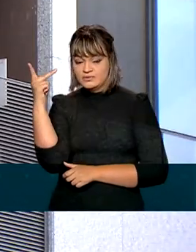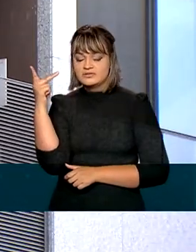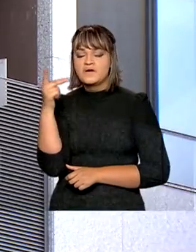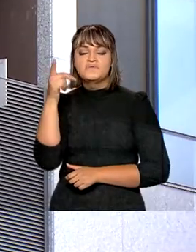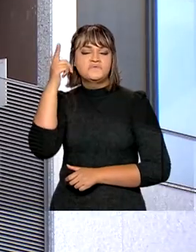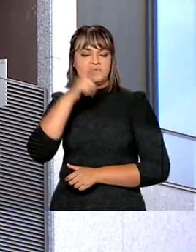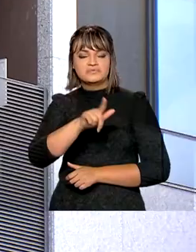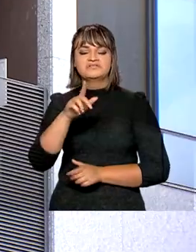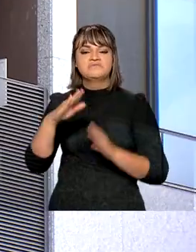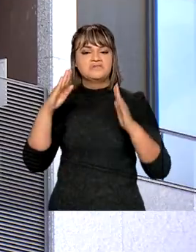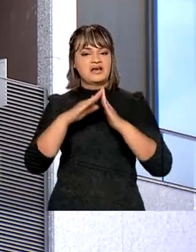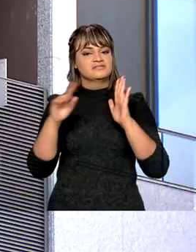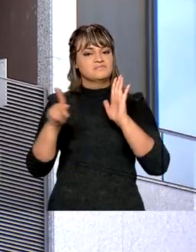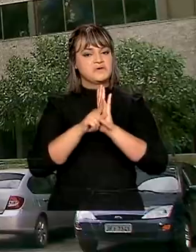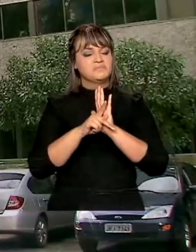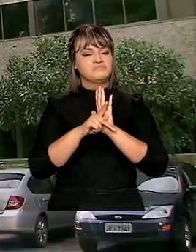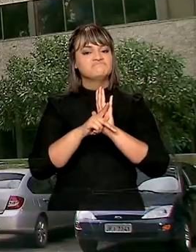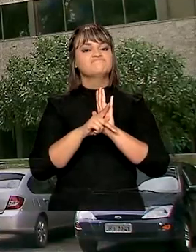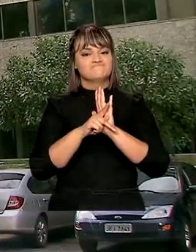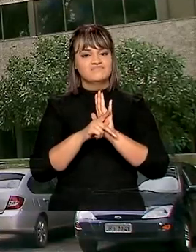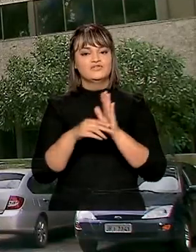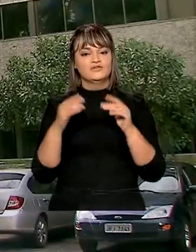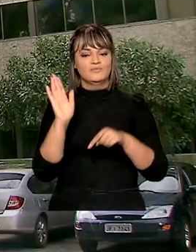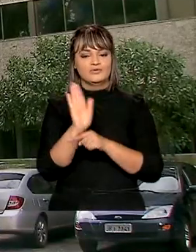realizaram o sonho da casa própria pela Caixa. de brasileiros realizaram O Banco Público tem sonho